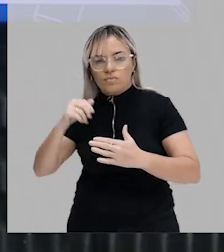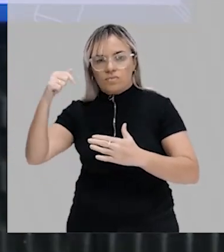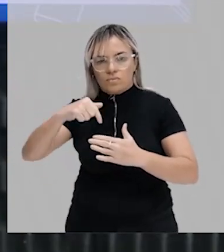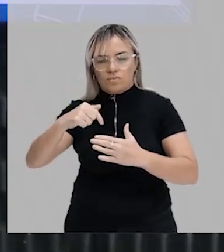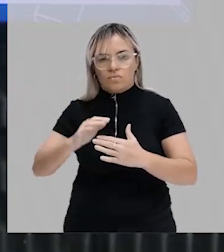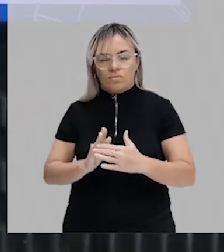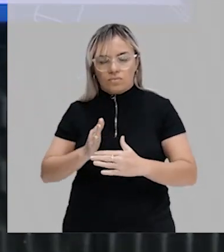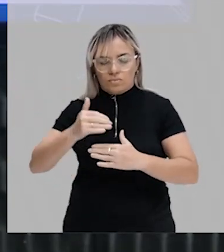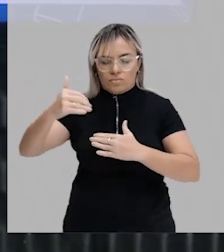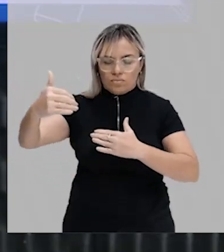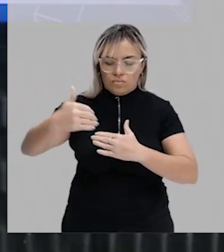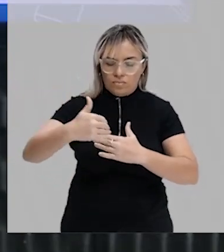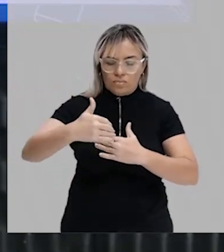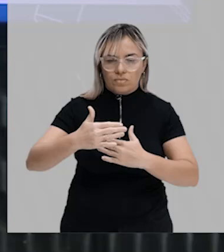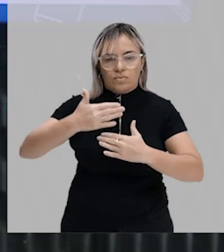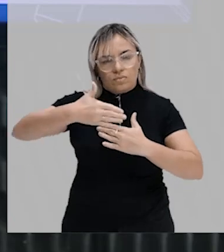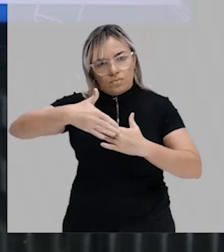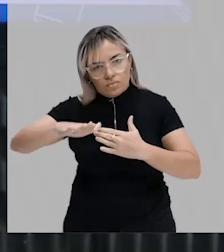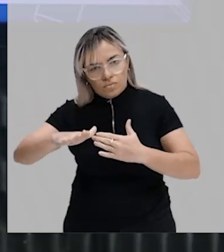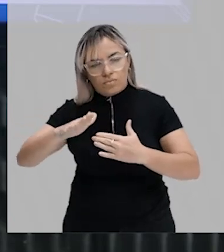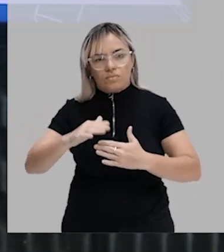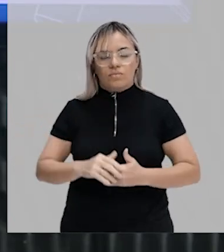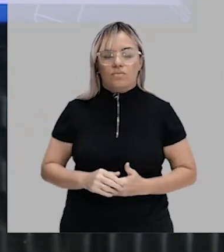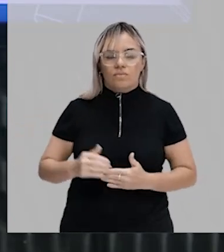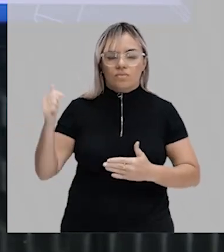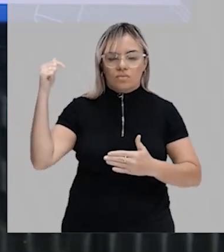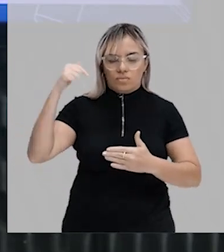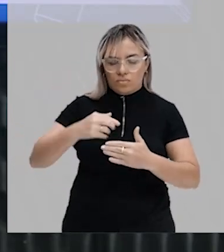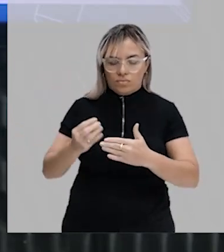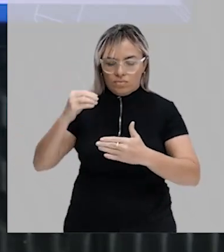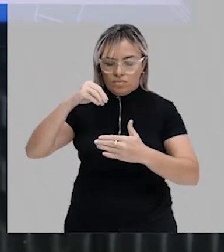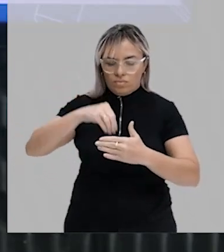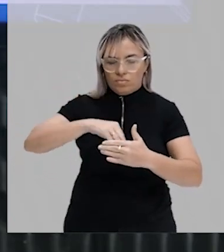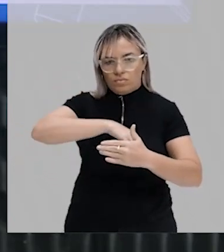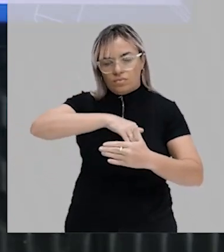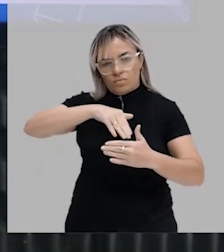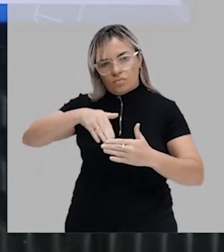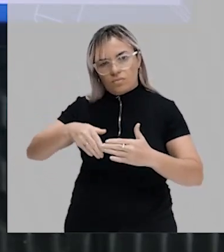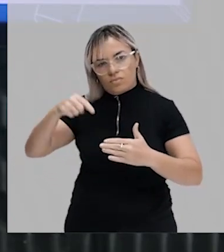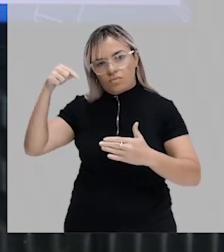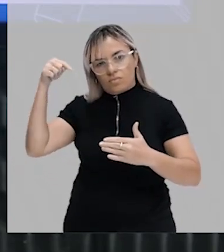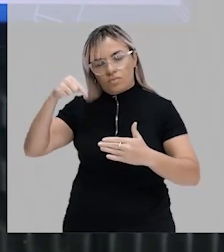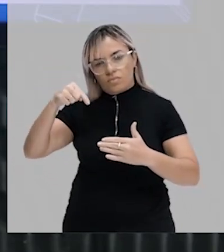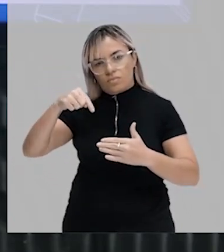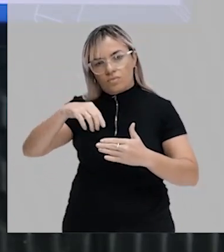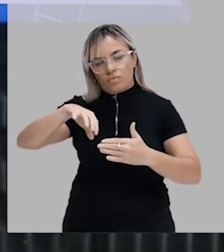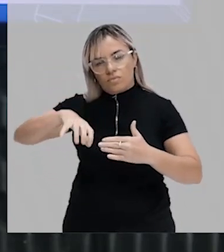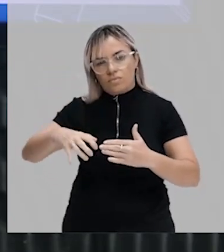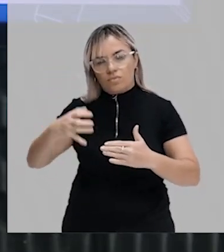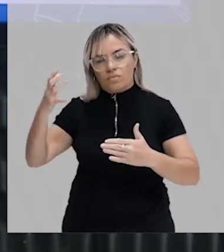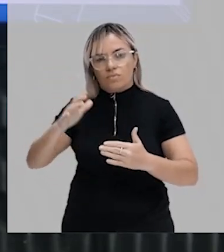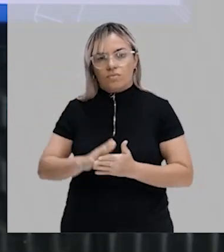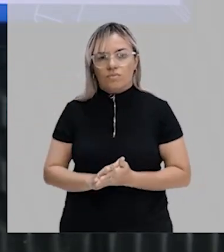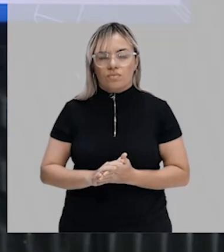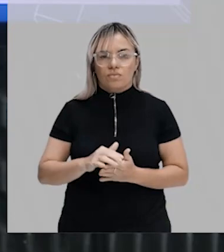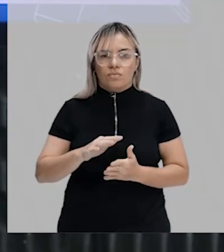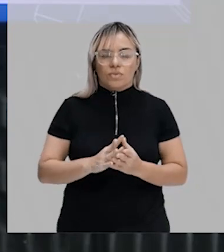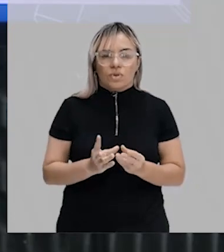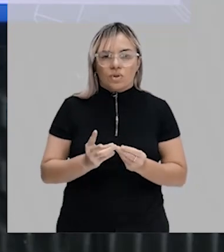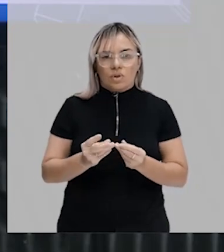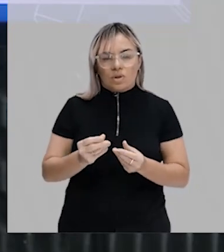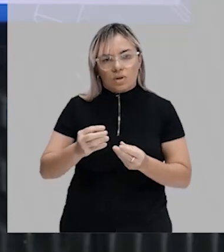com o ambiente de fora. E dentro desse ambiente de membrana acontecem os processos